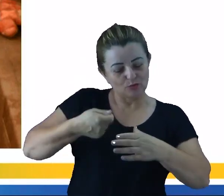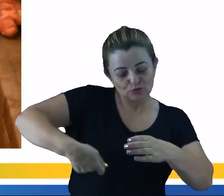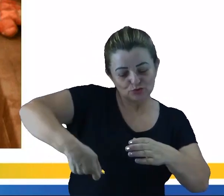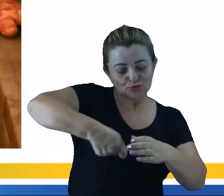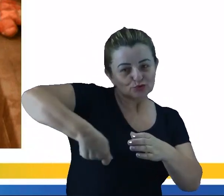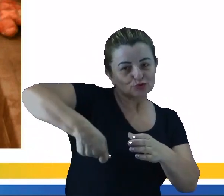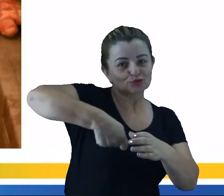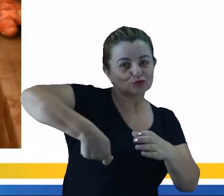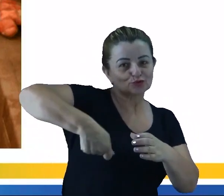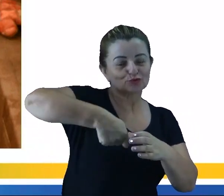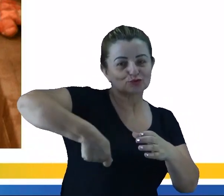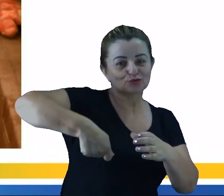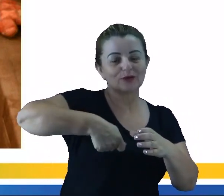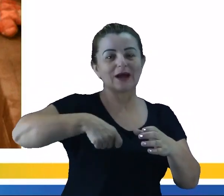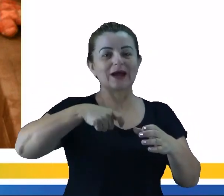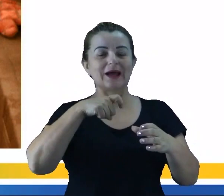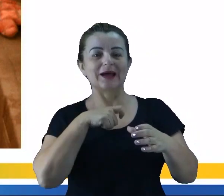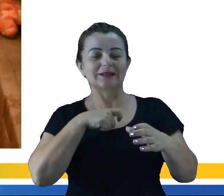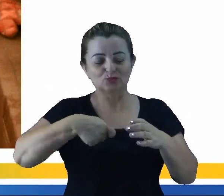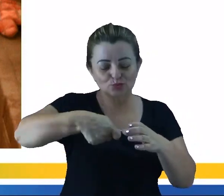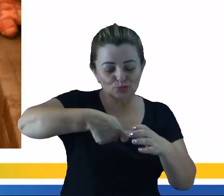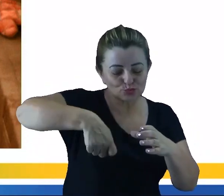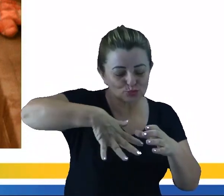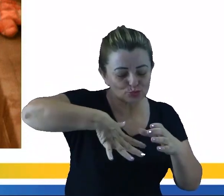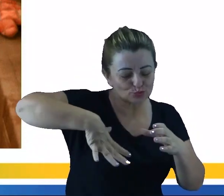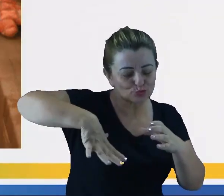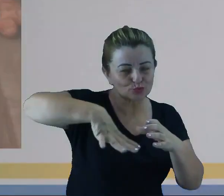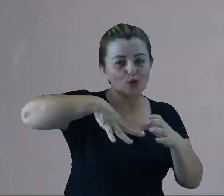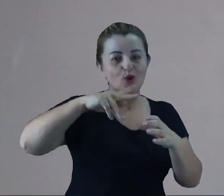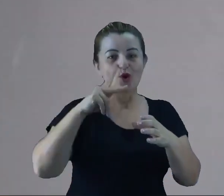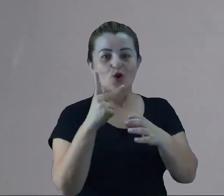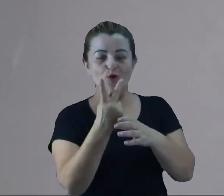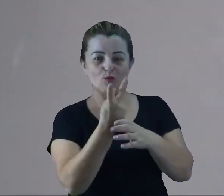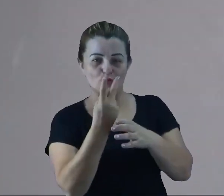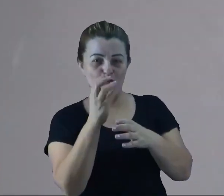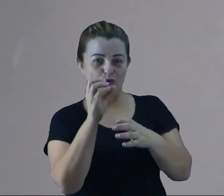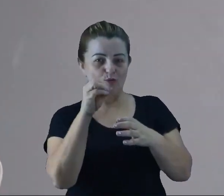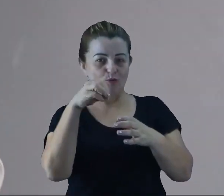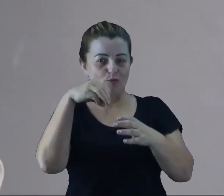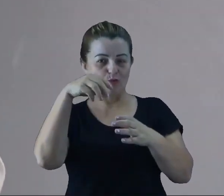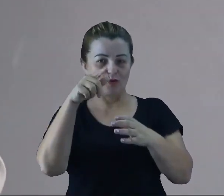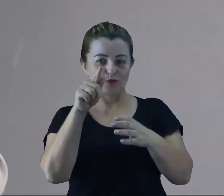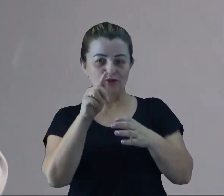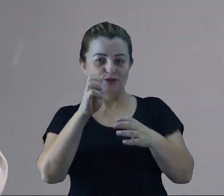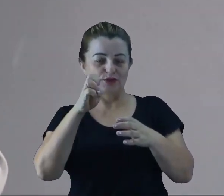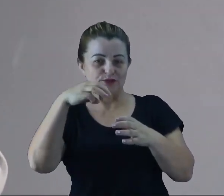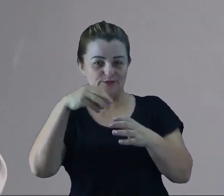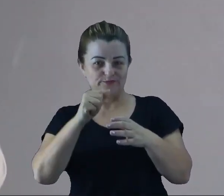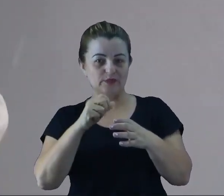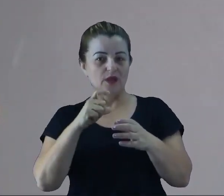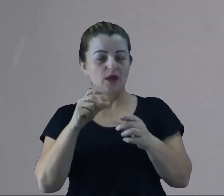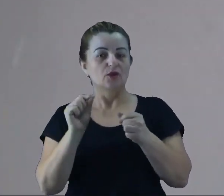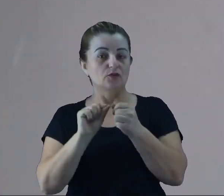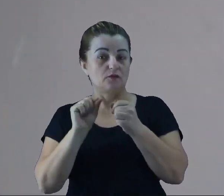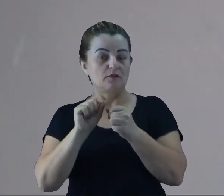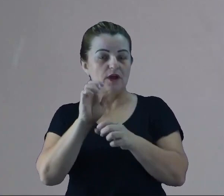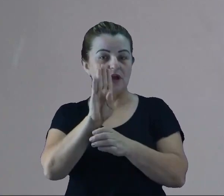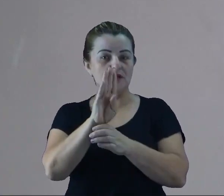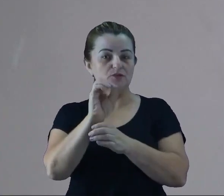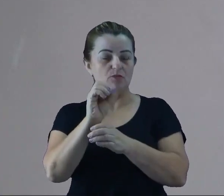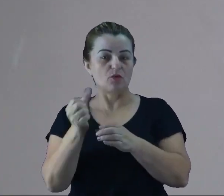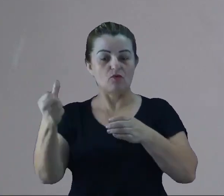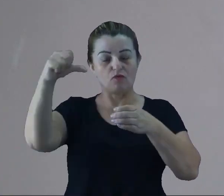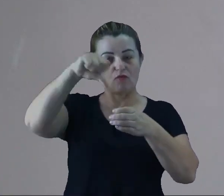até que isso se torne uma mistura homogênea. O que que isso significa? Então por exemplo ali, quando a gente faz um bolo, a gente coloca